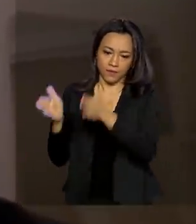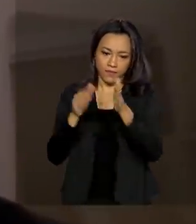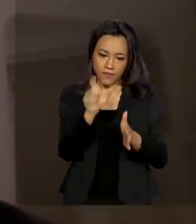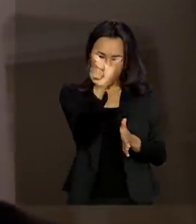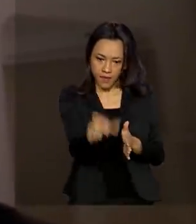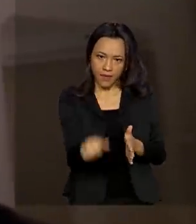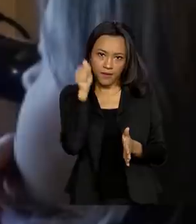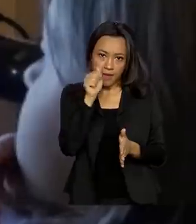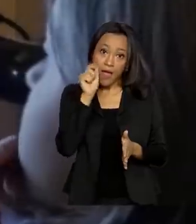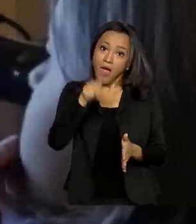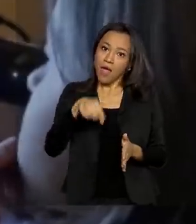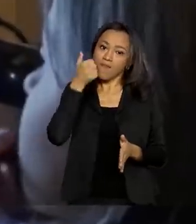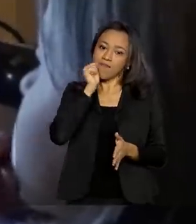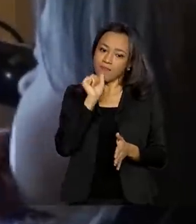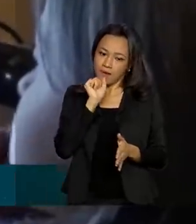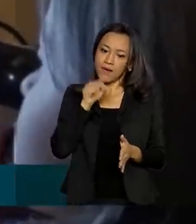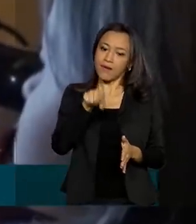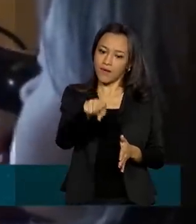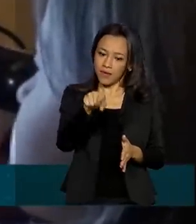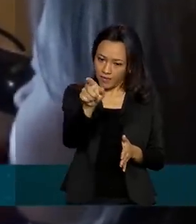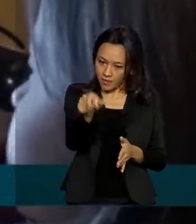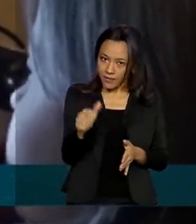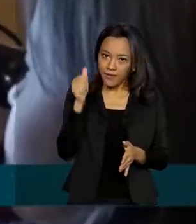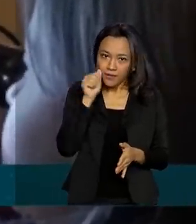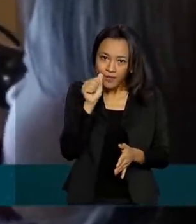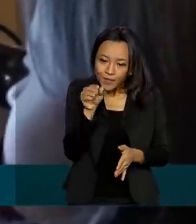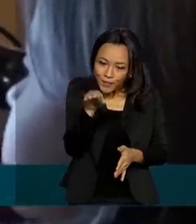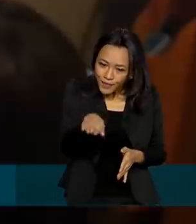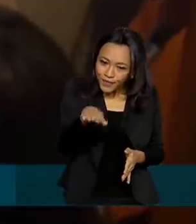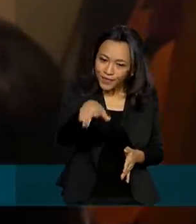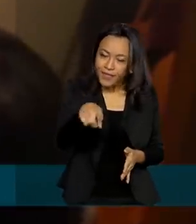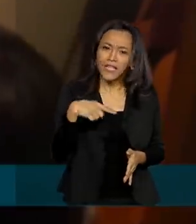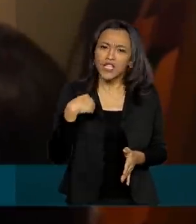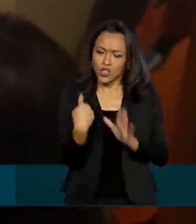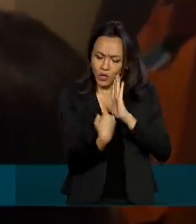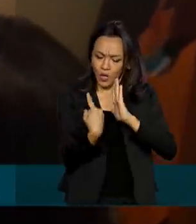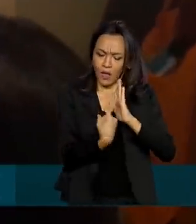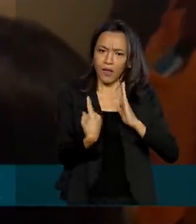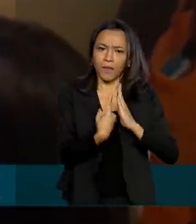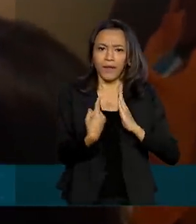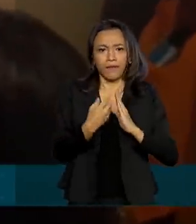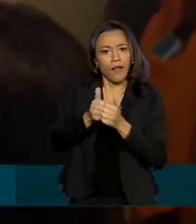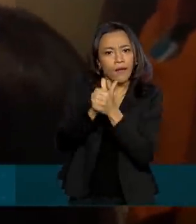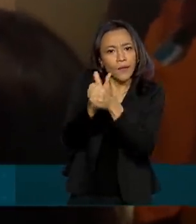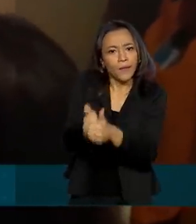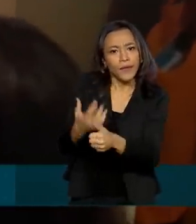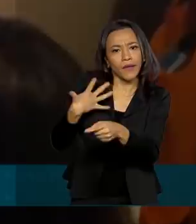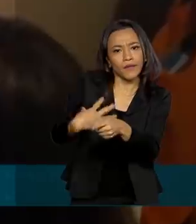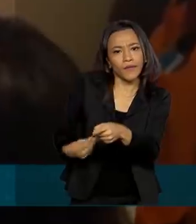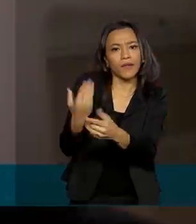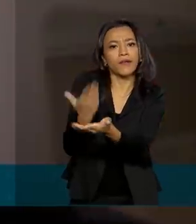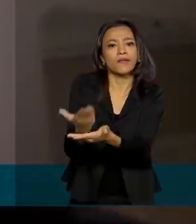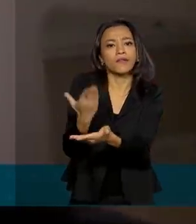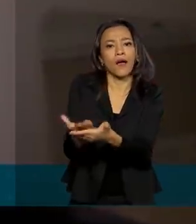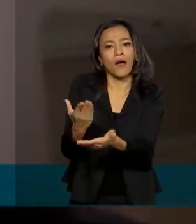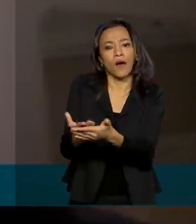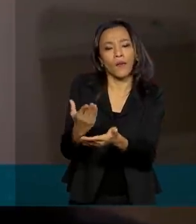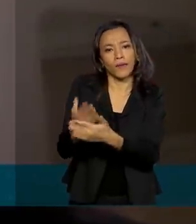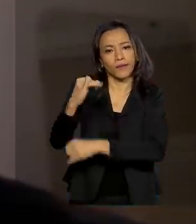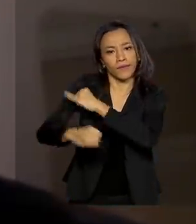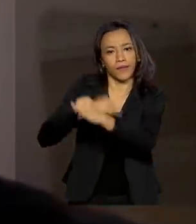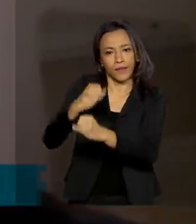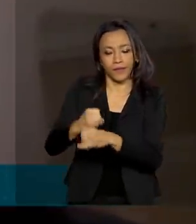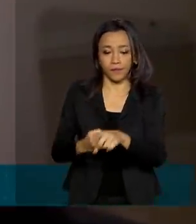é mãe da Isadora e agora, em tempos de isolamento social, ela acompanha a filha nas aulas online. O ensino